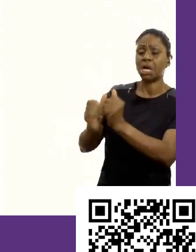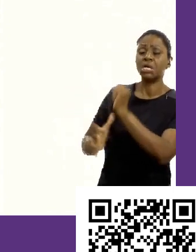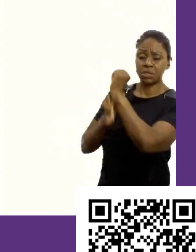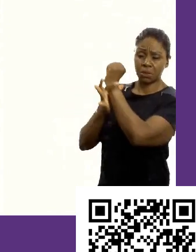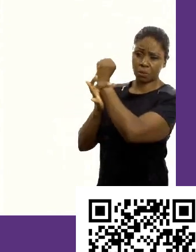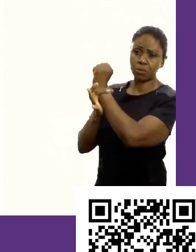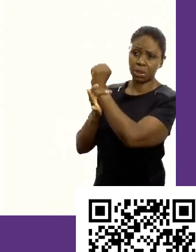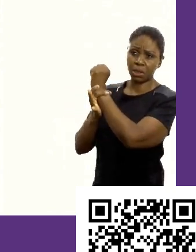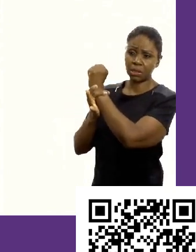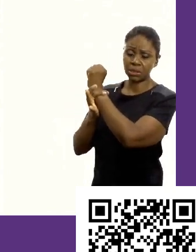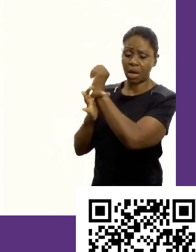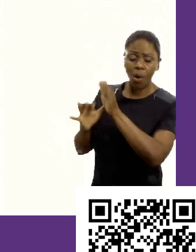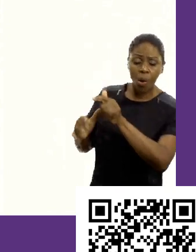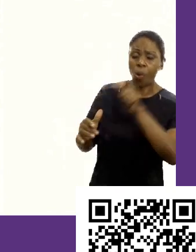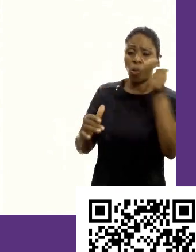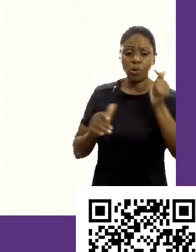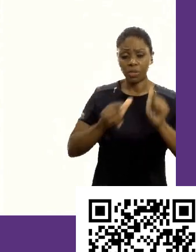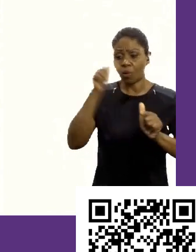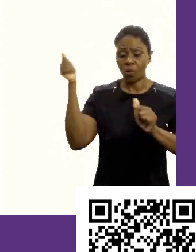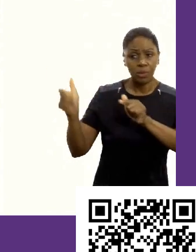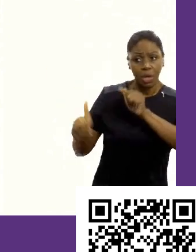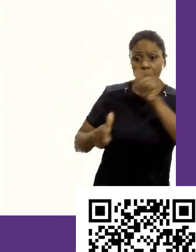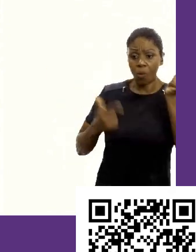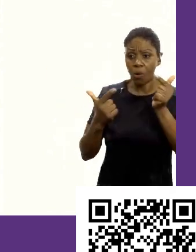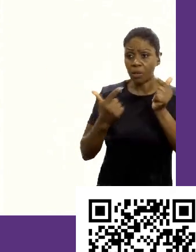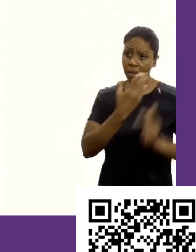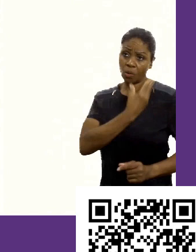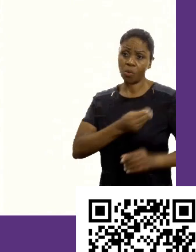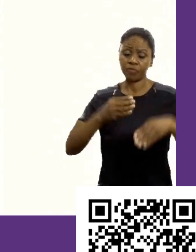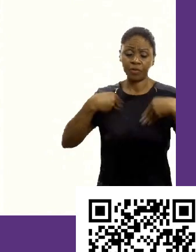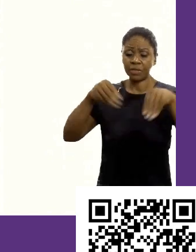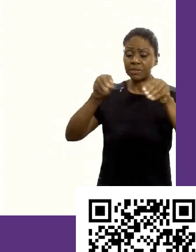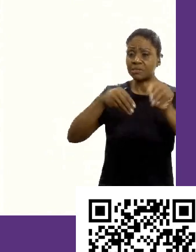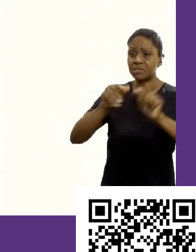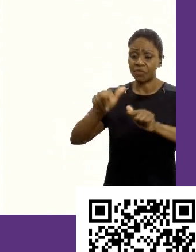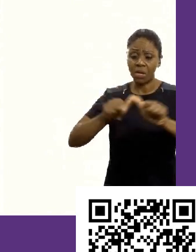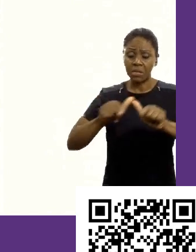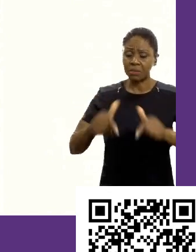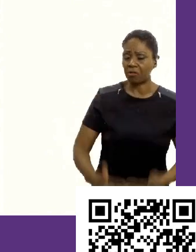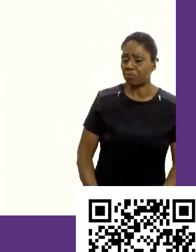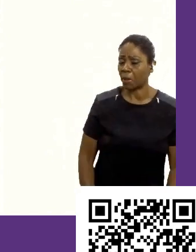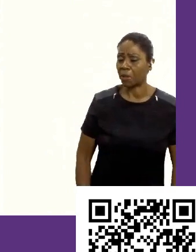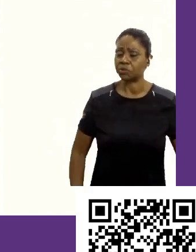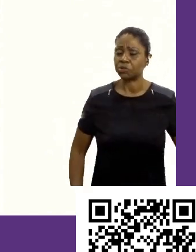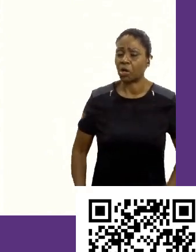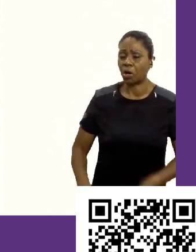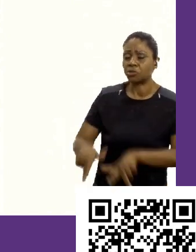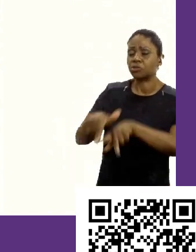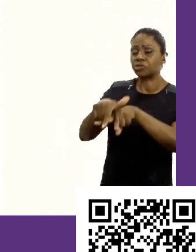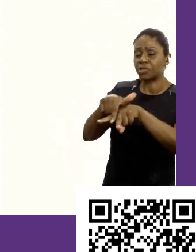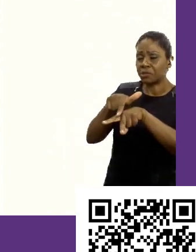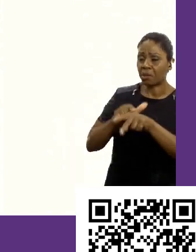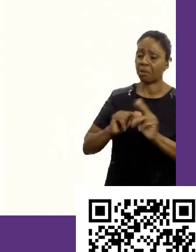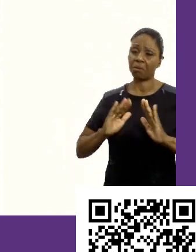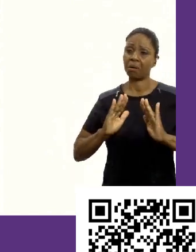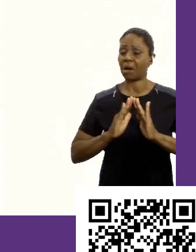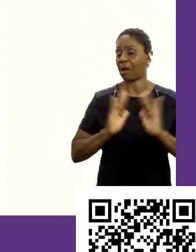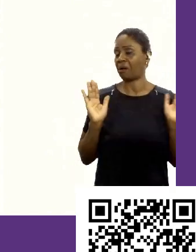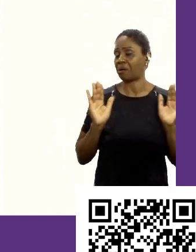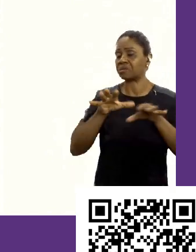Sucesso para outra pessoa pode ser uma vida flexível, trabalhar de short, de chinelo, de dentro de casa, do home office.